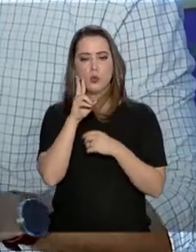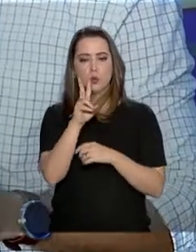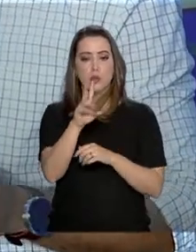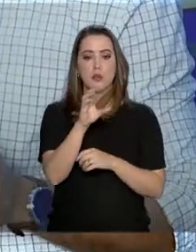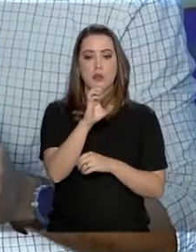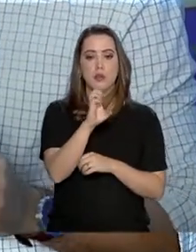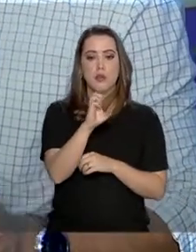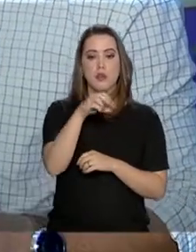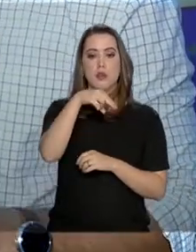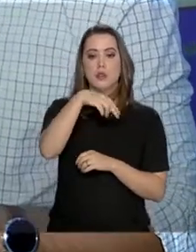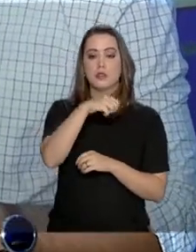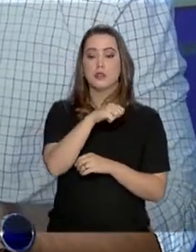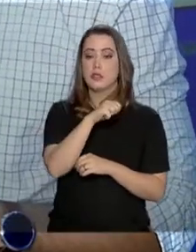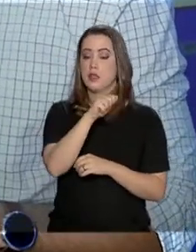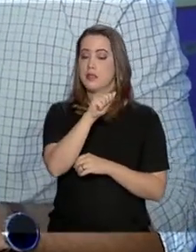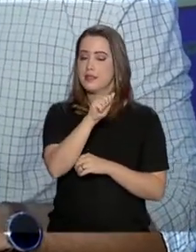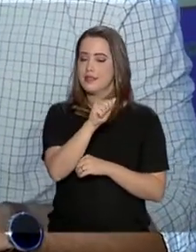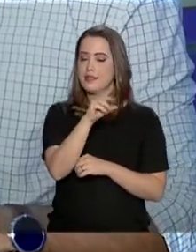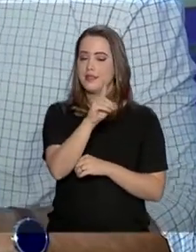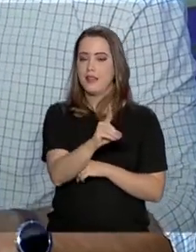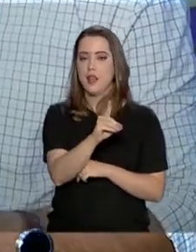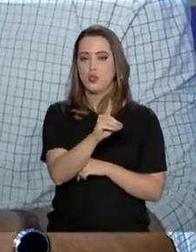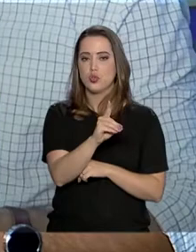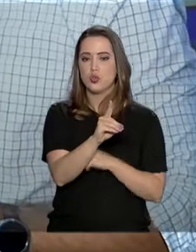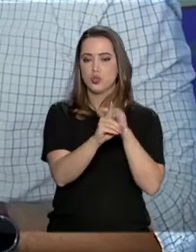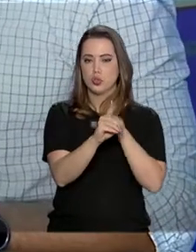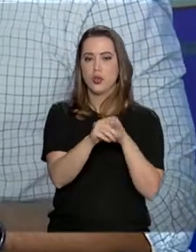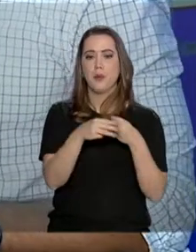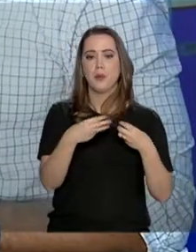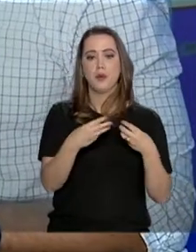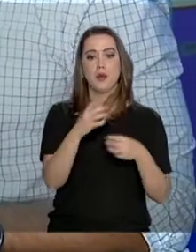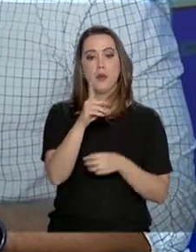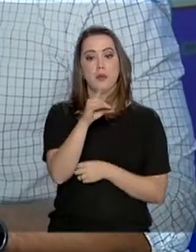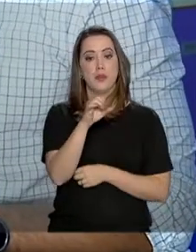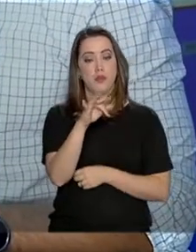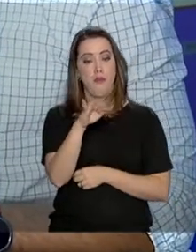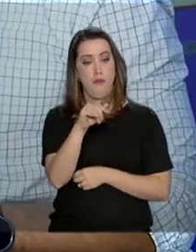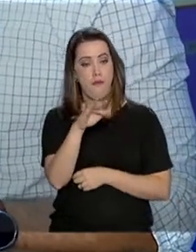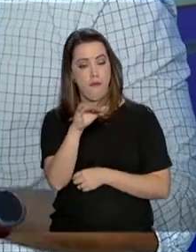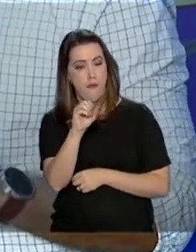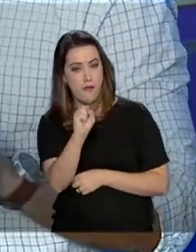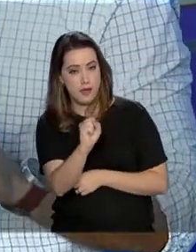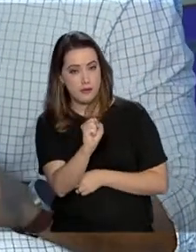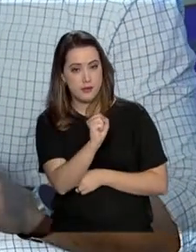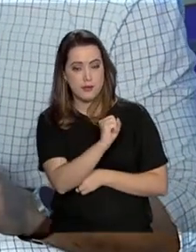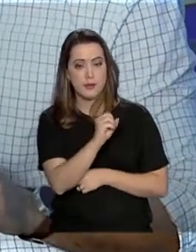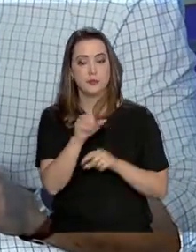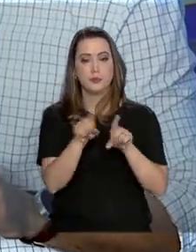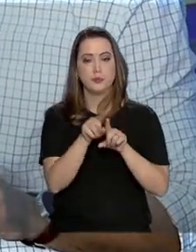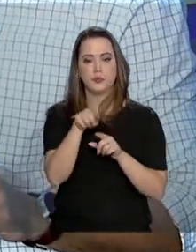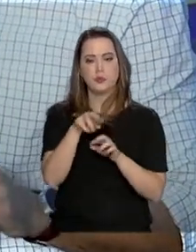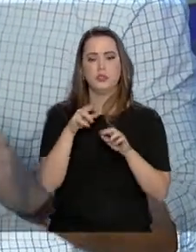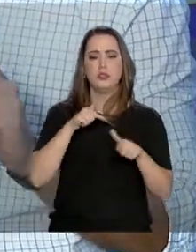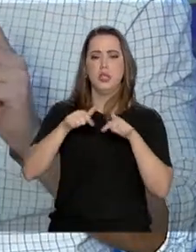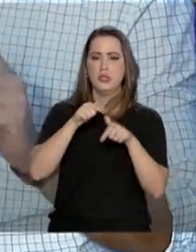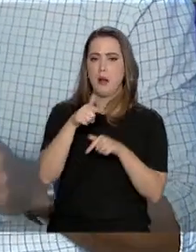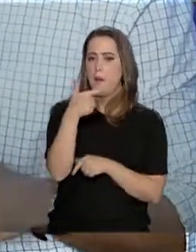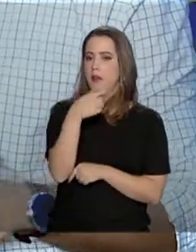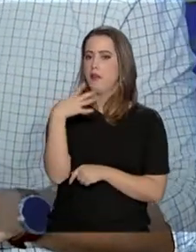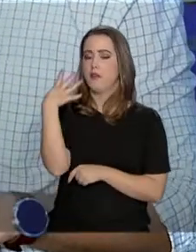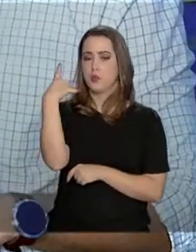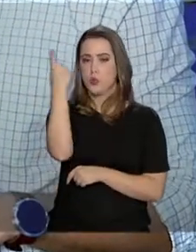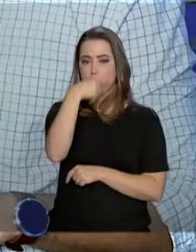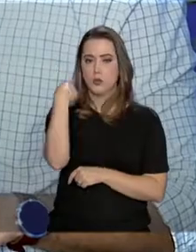Departamento Estratégico da Defesa Civil Nacional, trabalha 24 horas por dia para reunir informações que